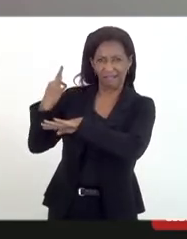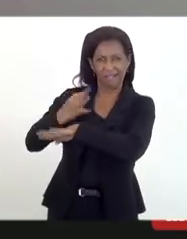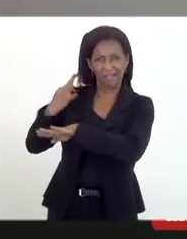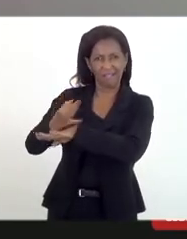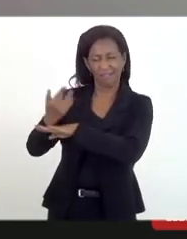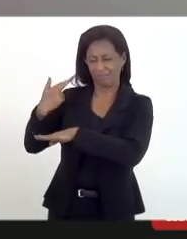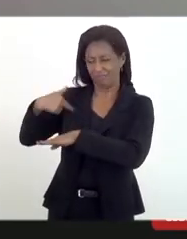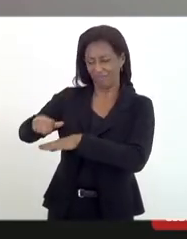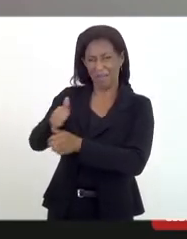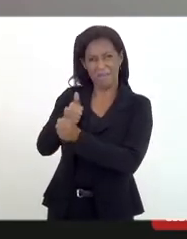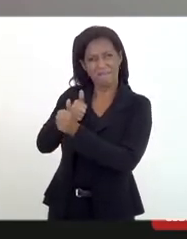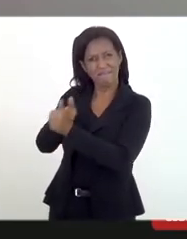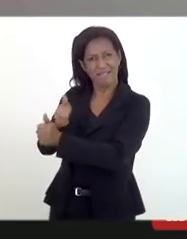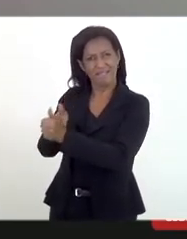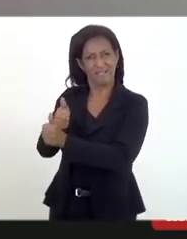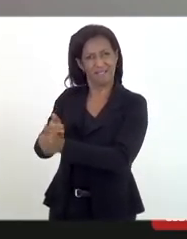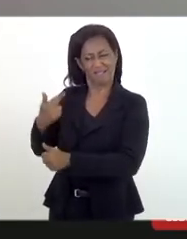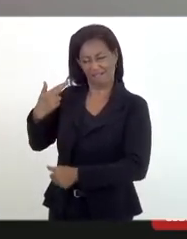religiosa,